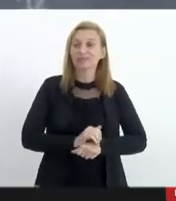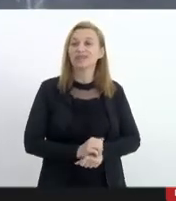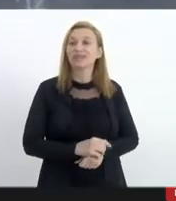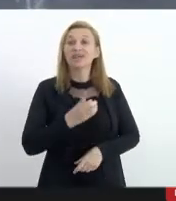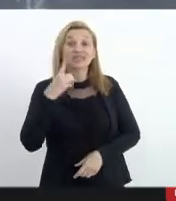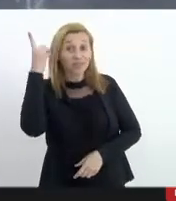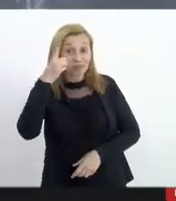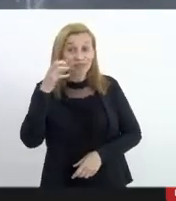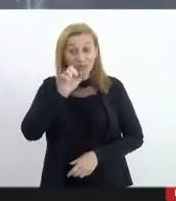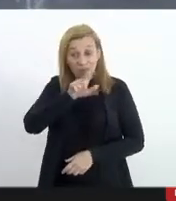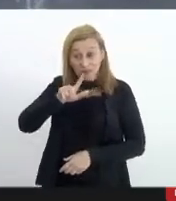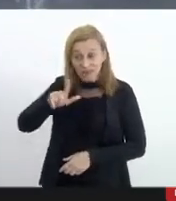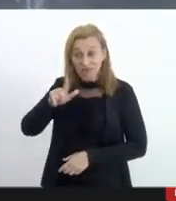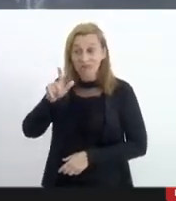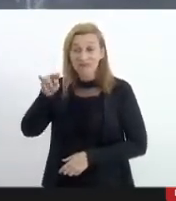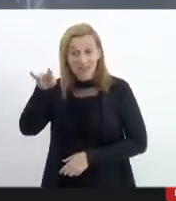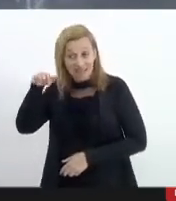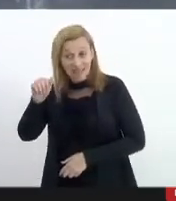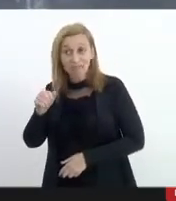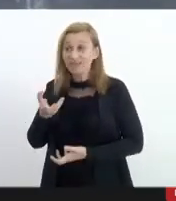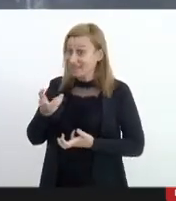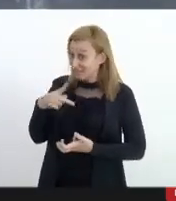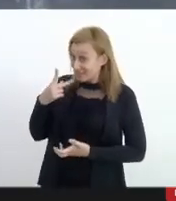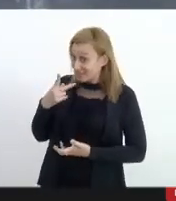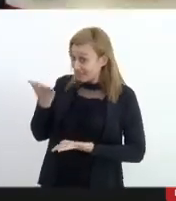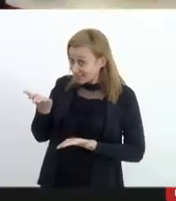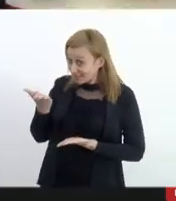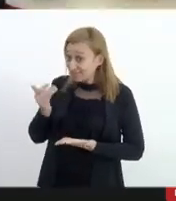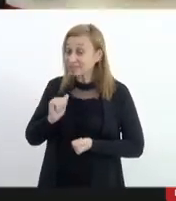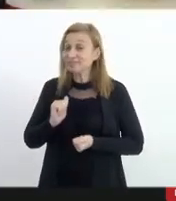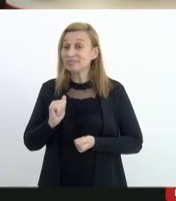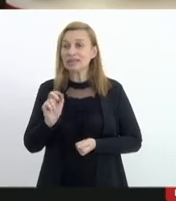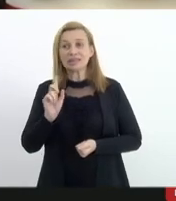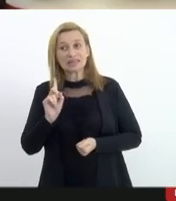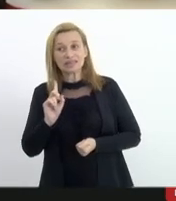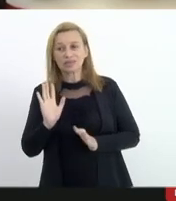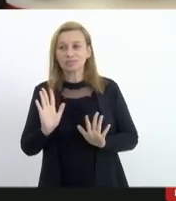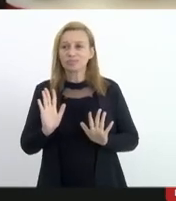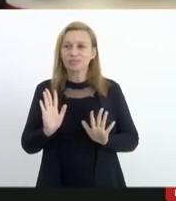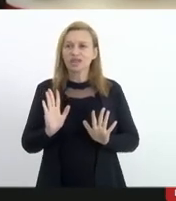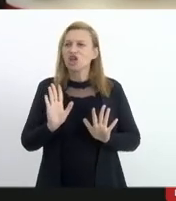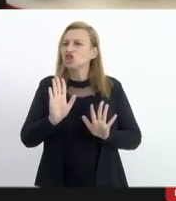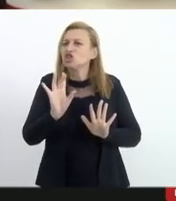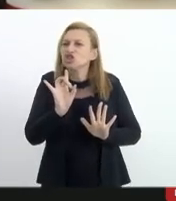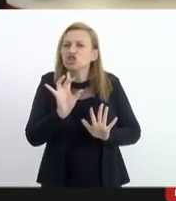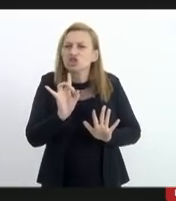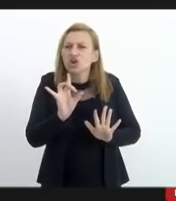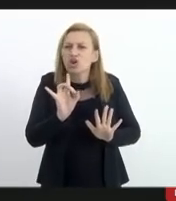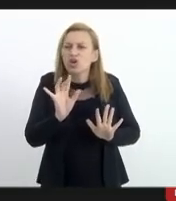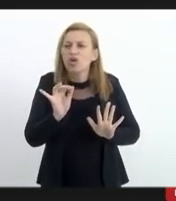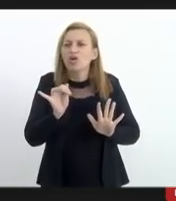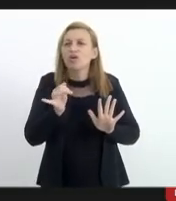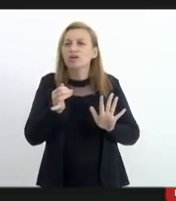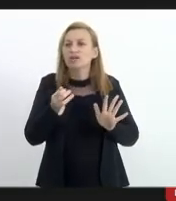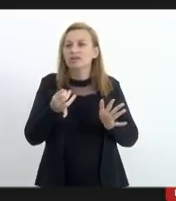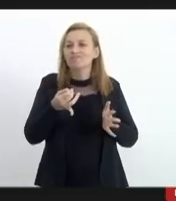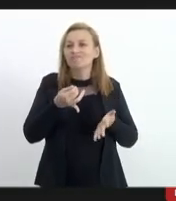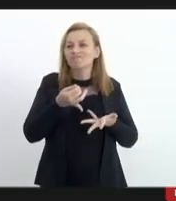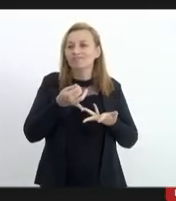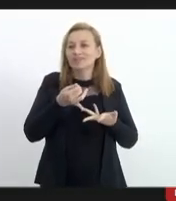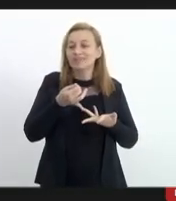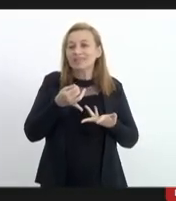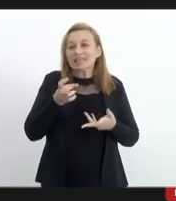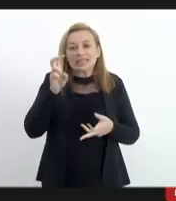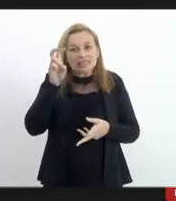deputado coronel Salema caso queira fazer o uso da palavra se não só pra lamentar mesmo agora ficar órfão das quintas